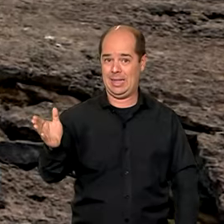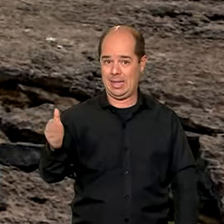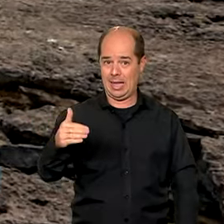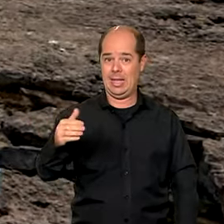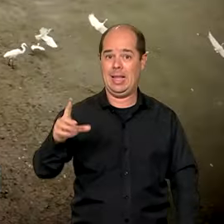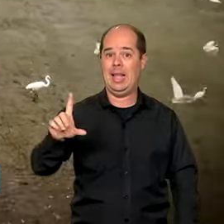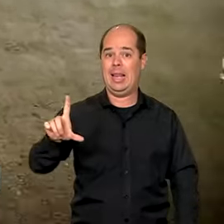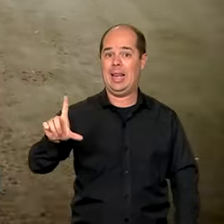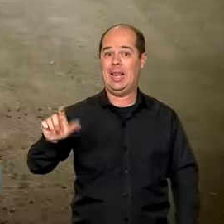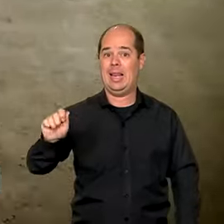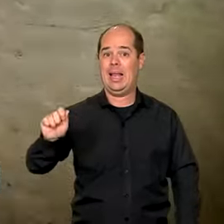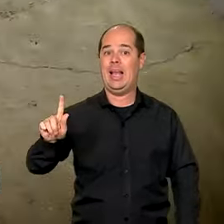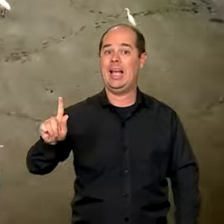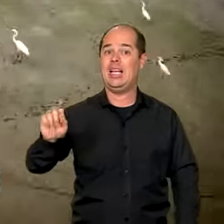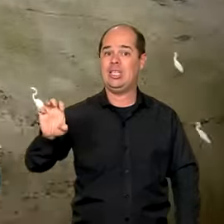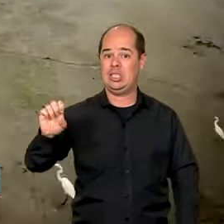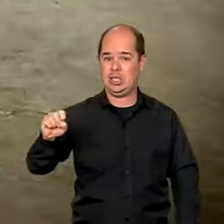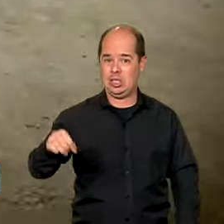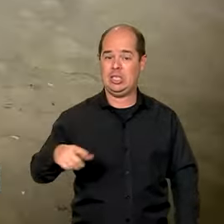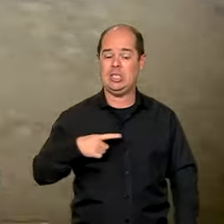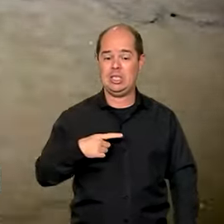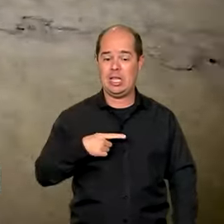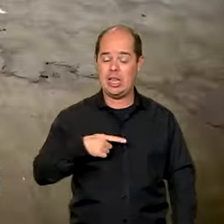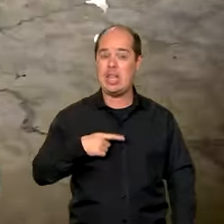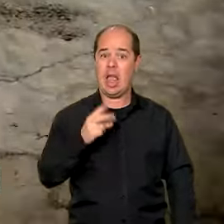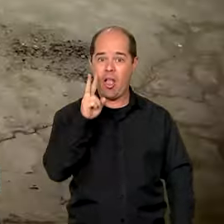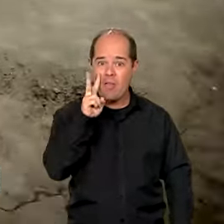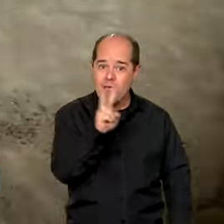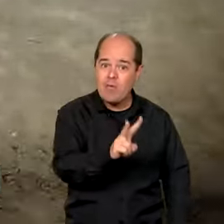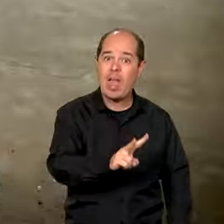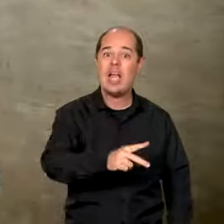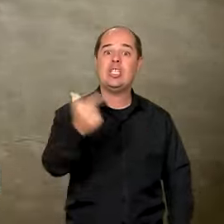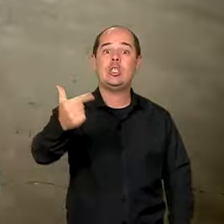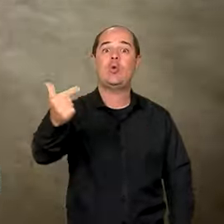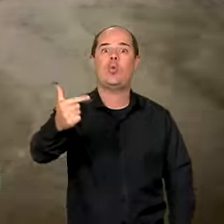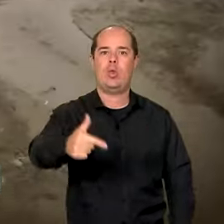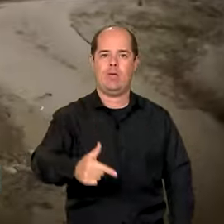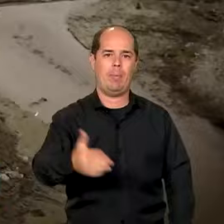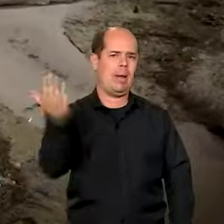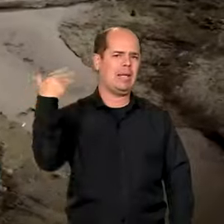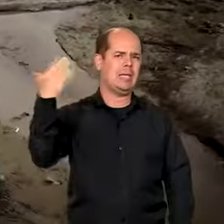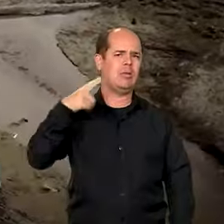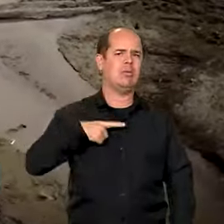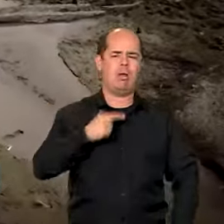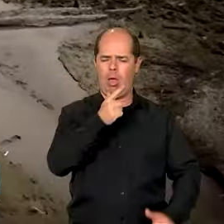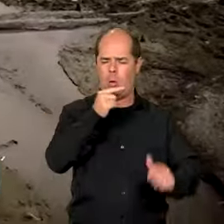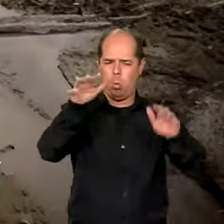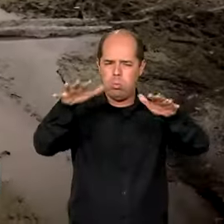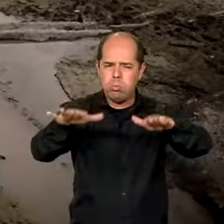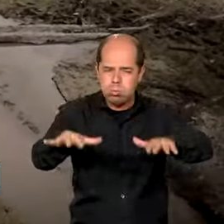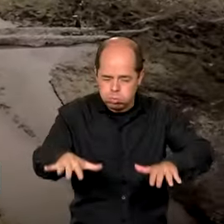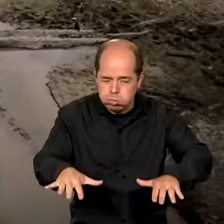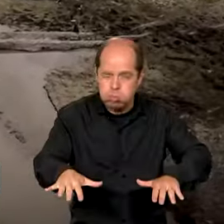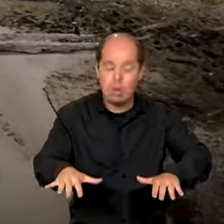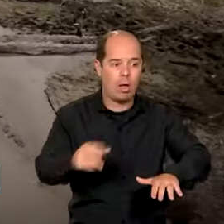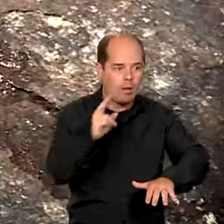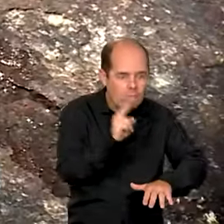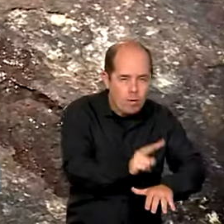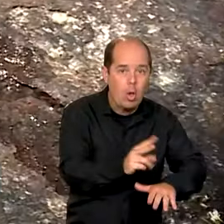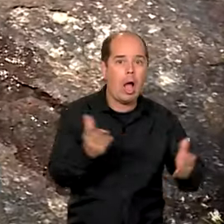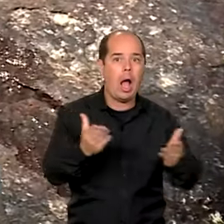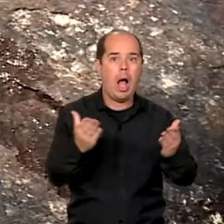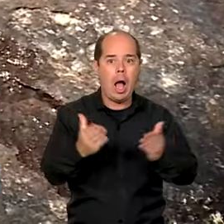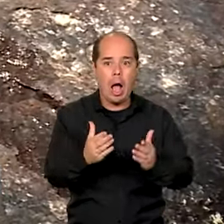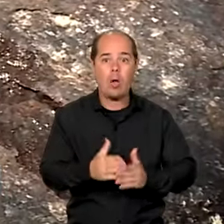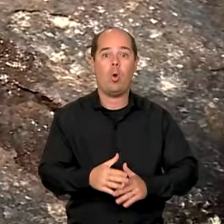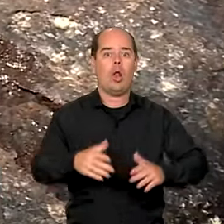último recorde da Baixa do Rio foi registrado. E agora, com a maior vazante, em 121 anos, as inscrições